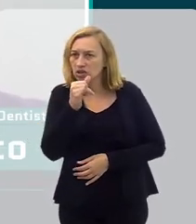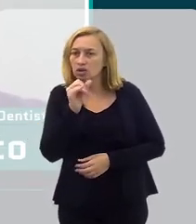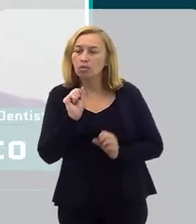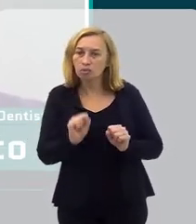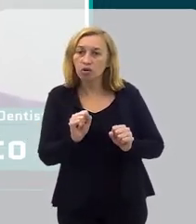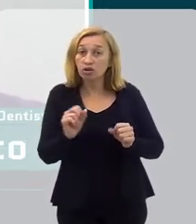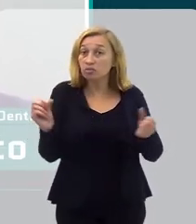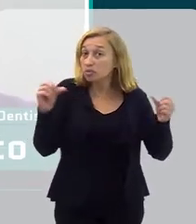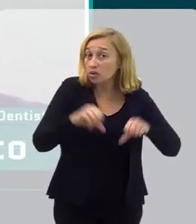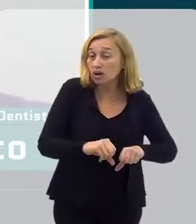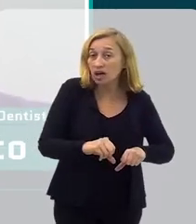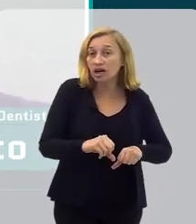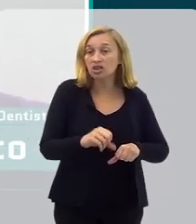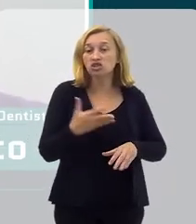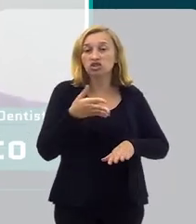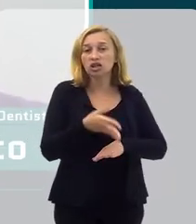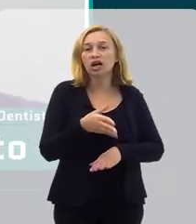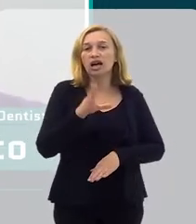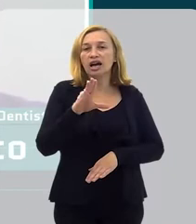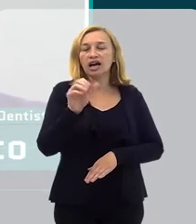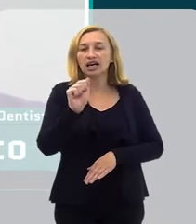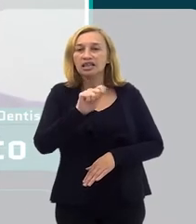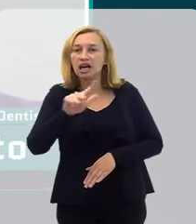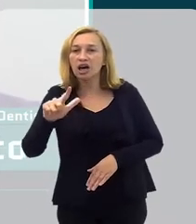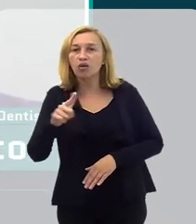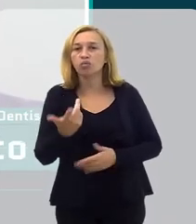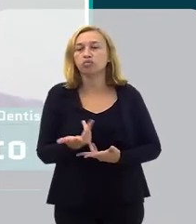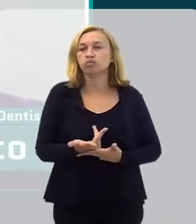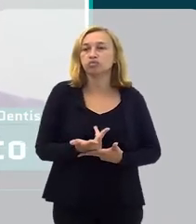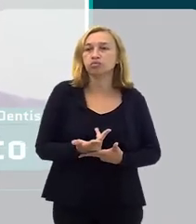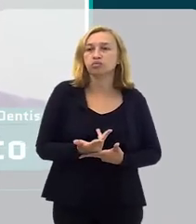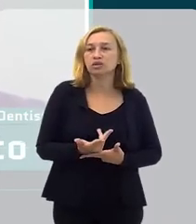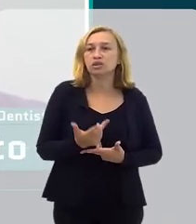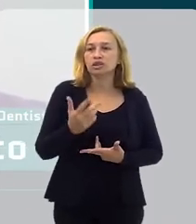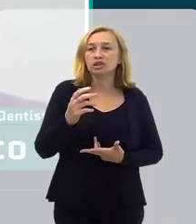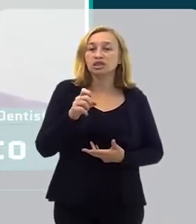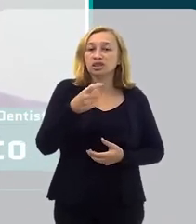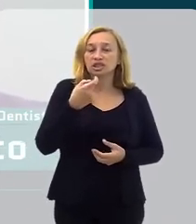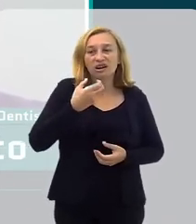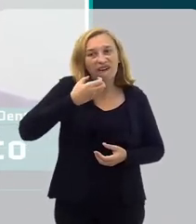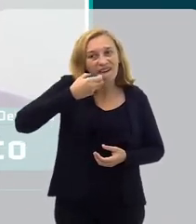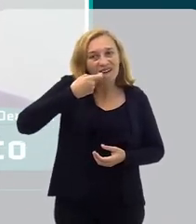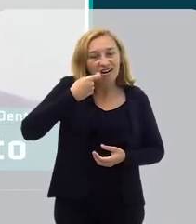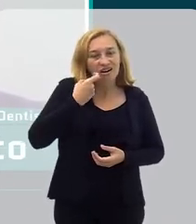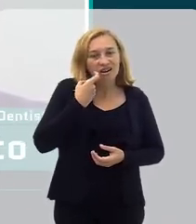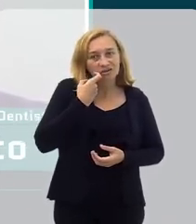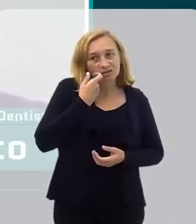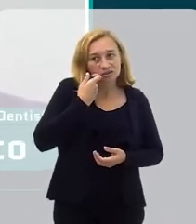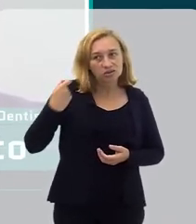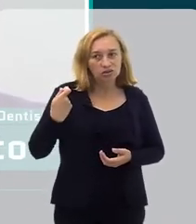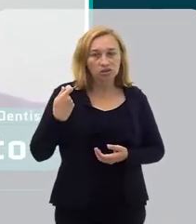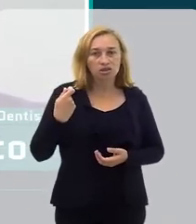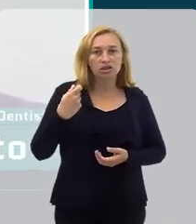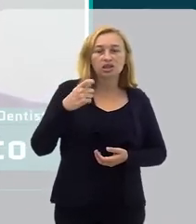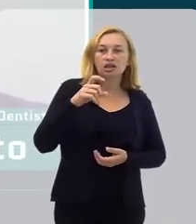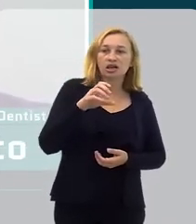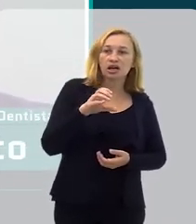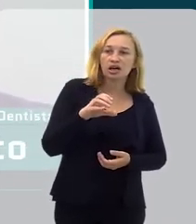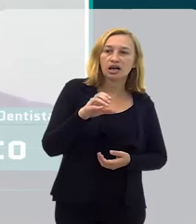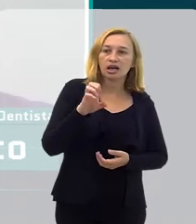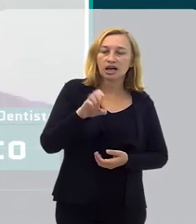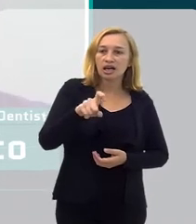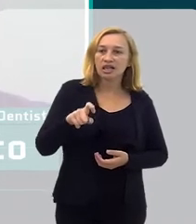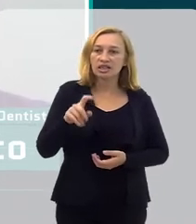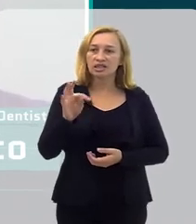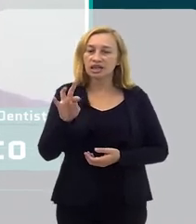tratamento de canal, né? Pode se transformar depois numa extração de dente, e nós consideramos uma extração de dente,